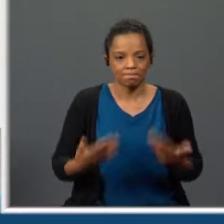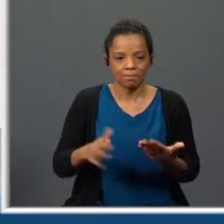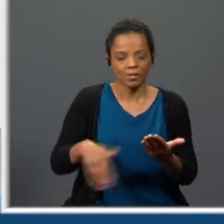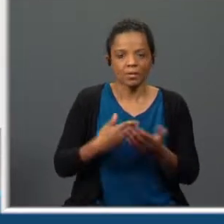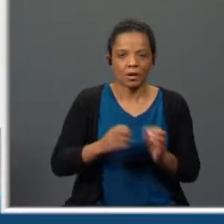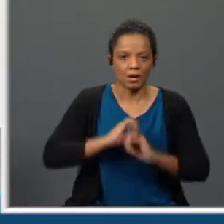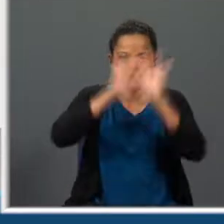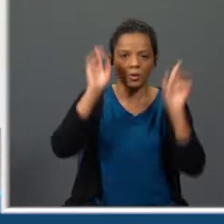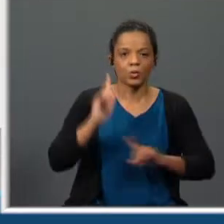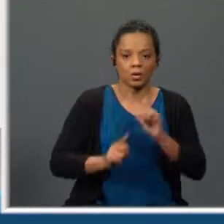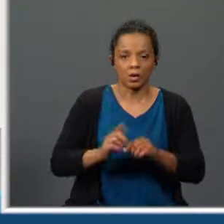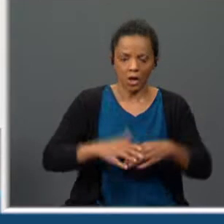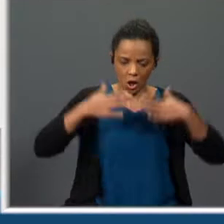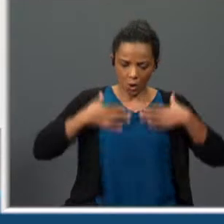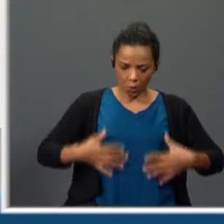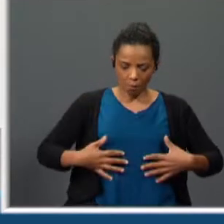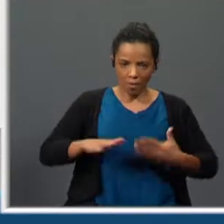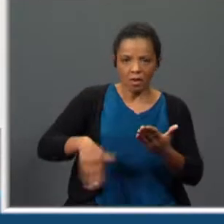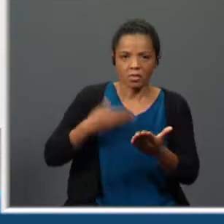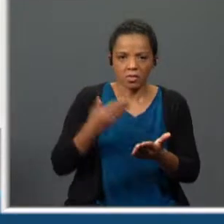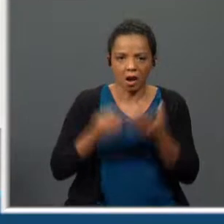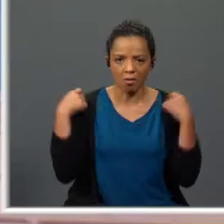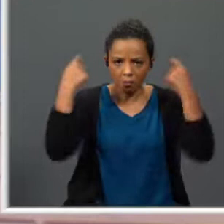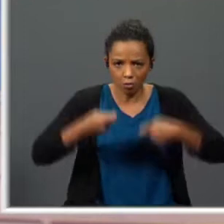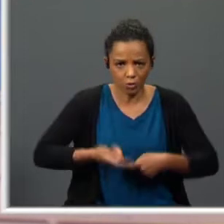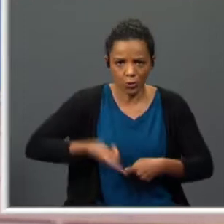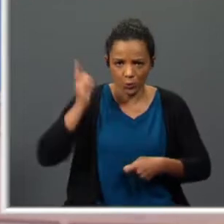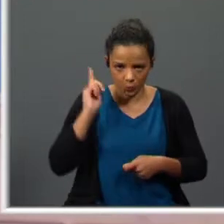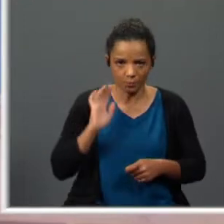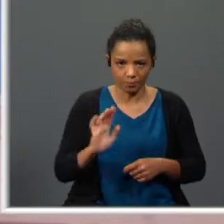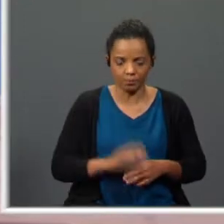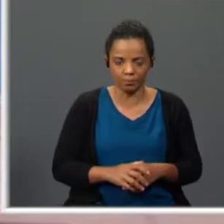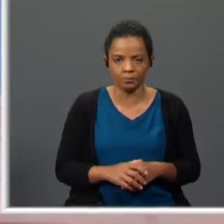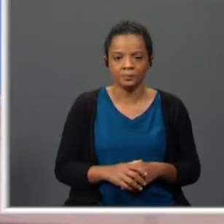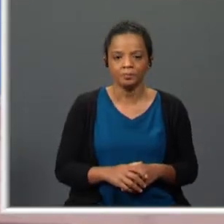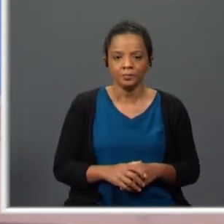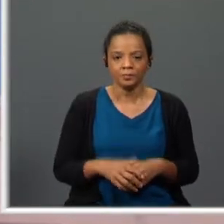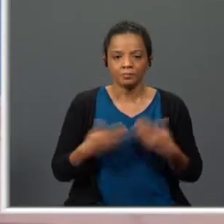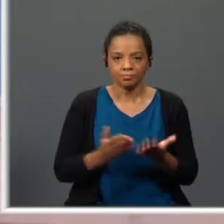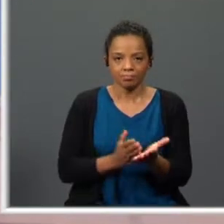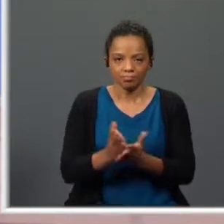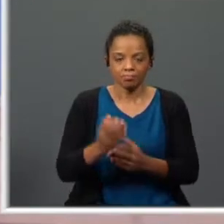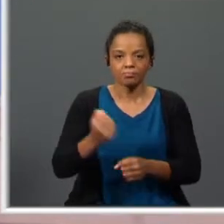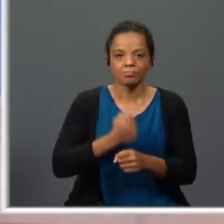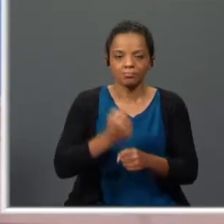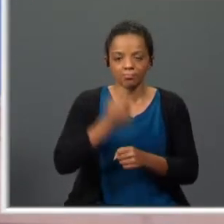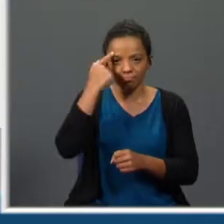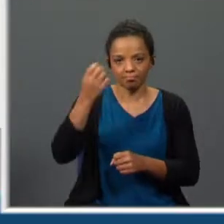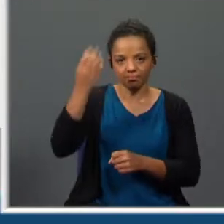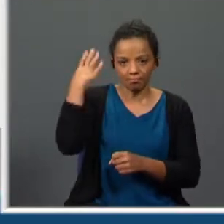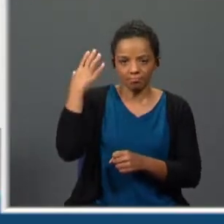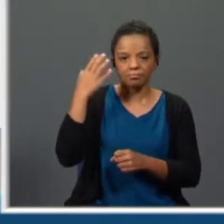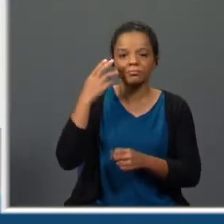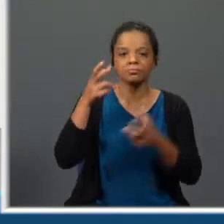claro que não é o hábito que o torna um monge. Continuamos então agora para uma atividade de compreensão